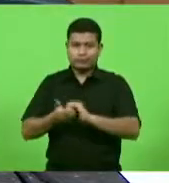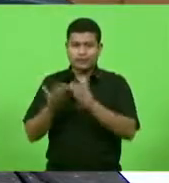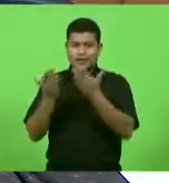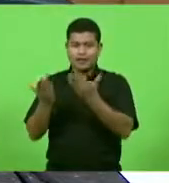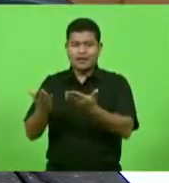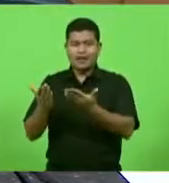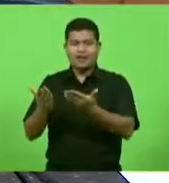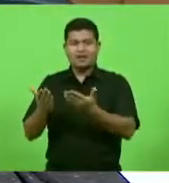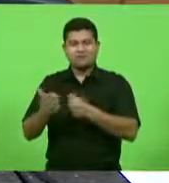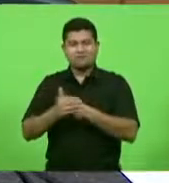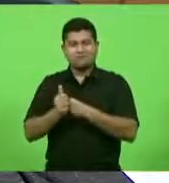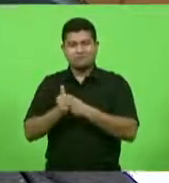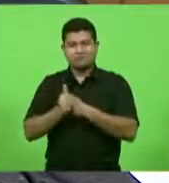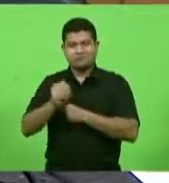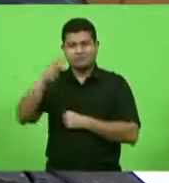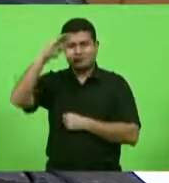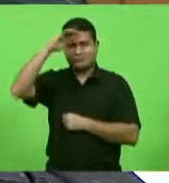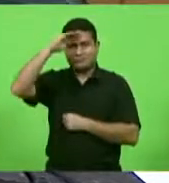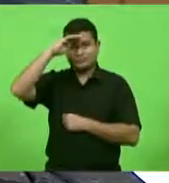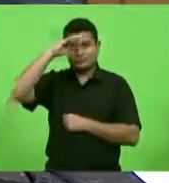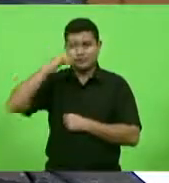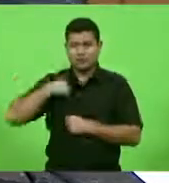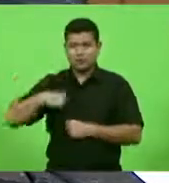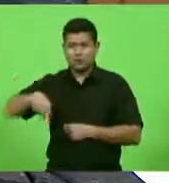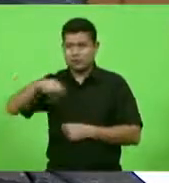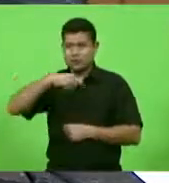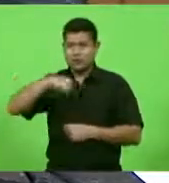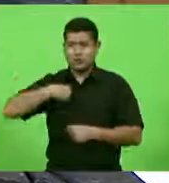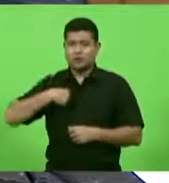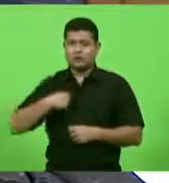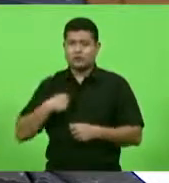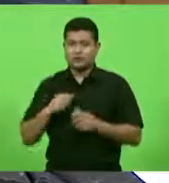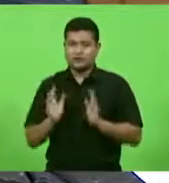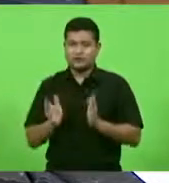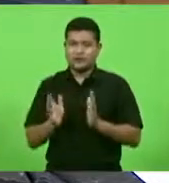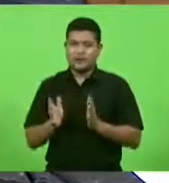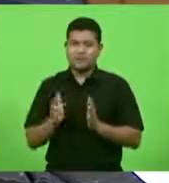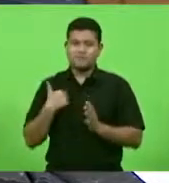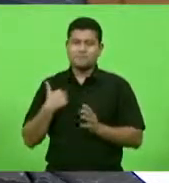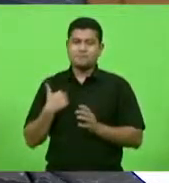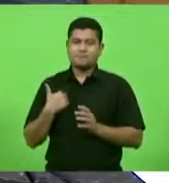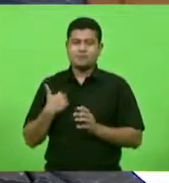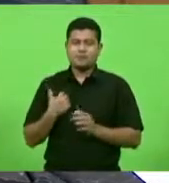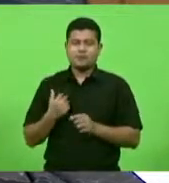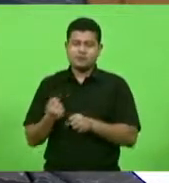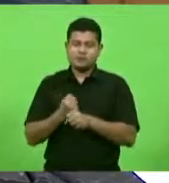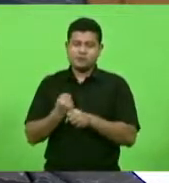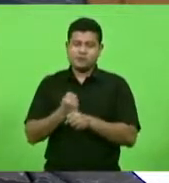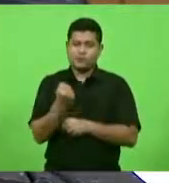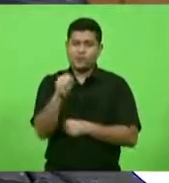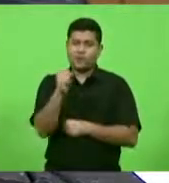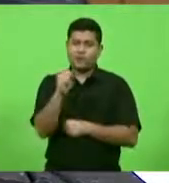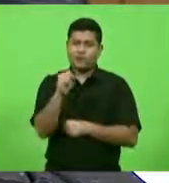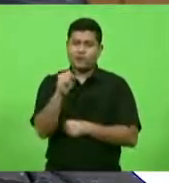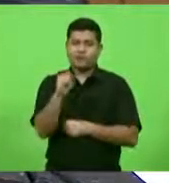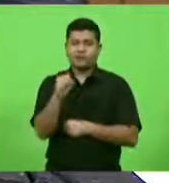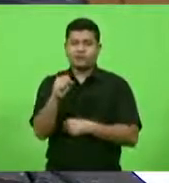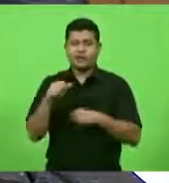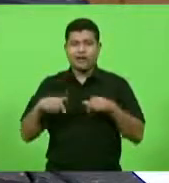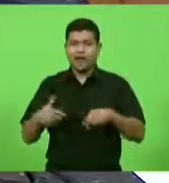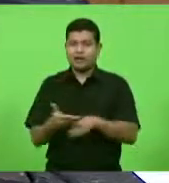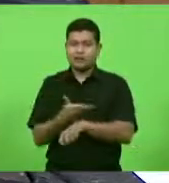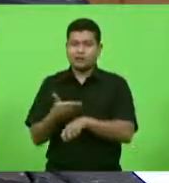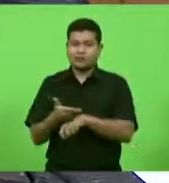deputado Jean, nós que tivemos a convivência de oito anos, deputado, e tivemos uma